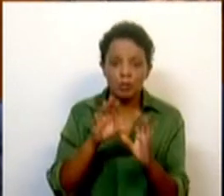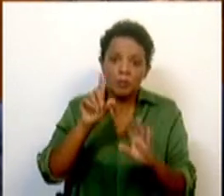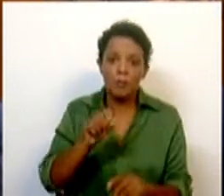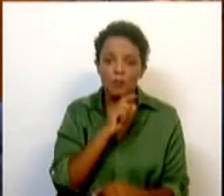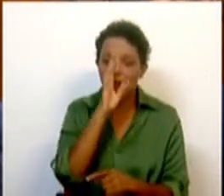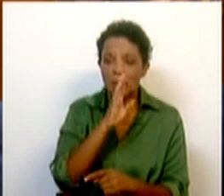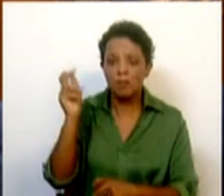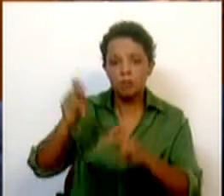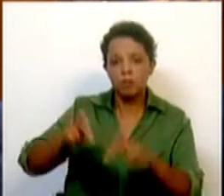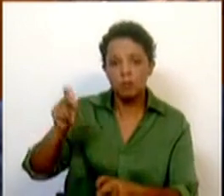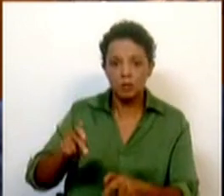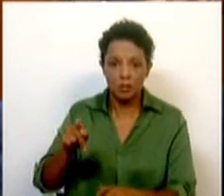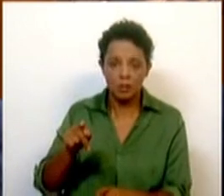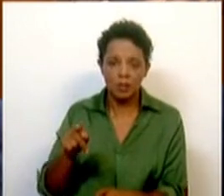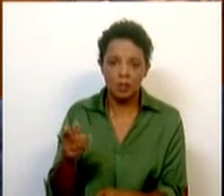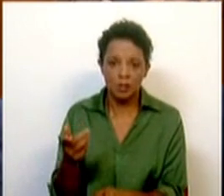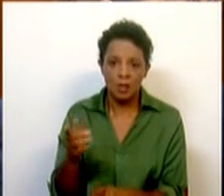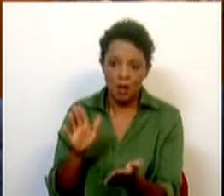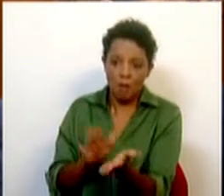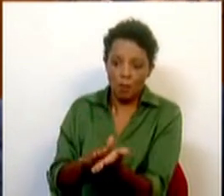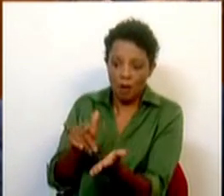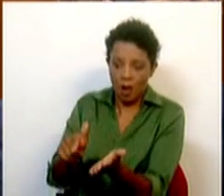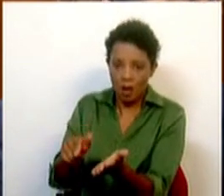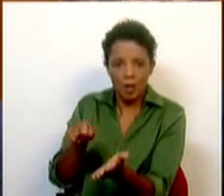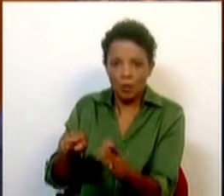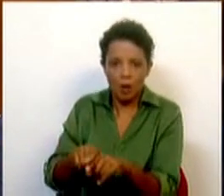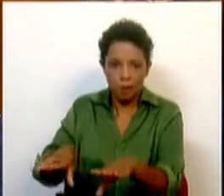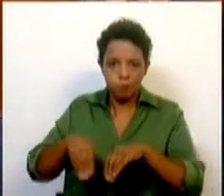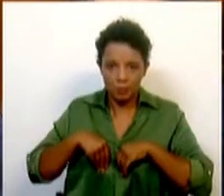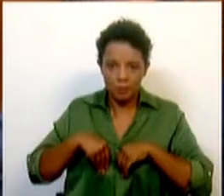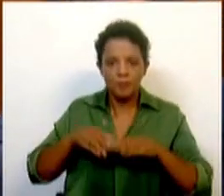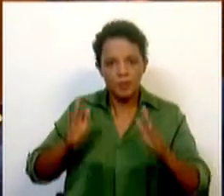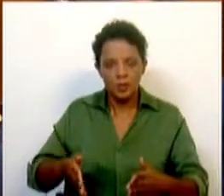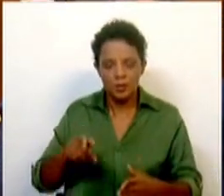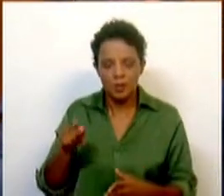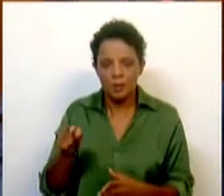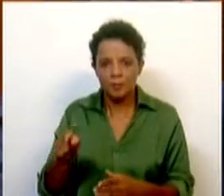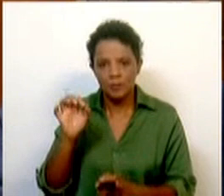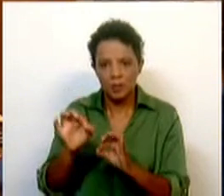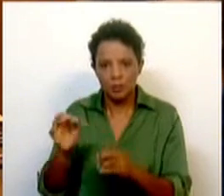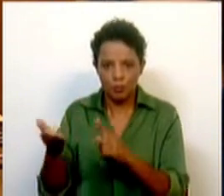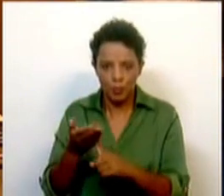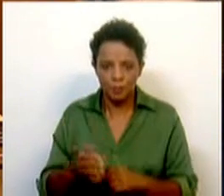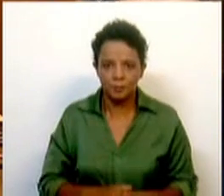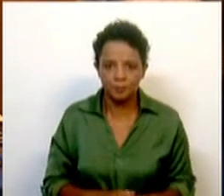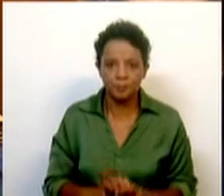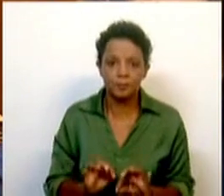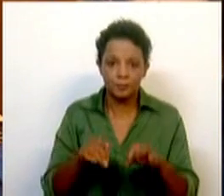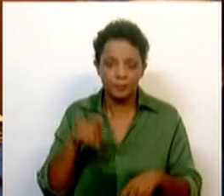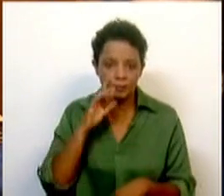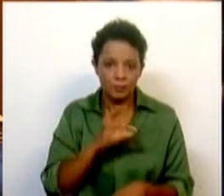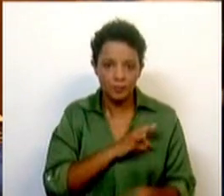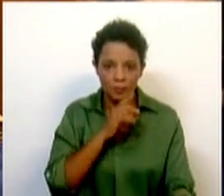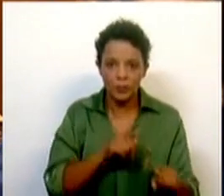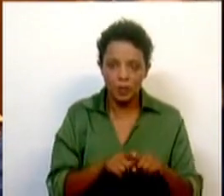eventuais práticas que, a comprovarem, são absolutamente inaceitáveis e têm de ter o devido tratamento. Por fim, senhora